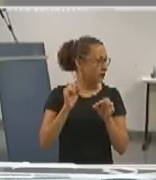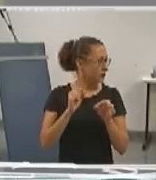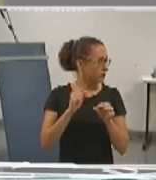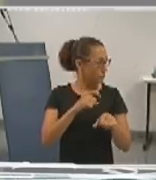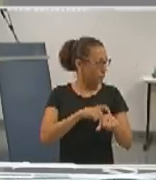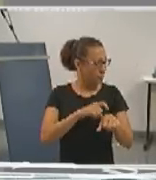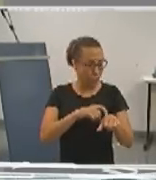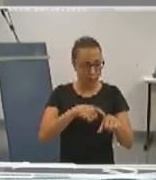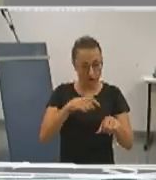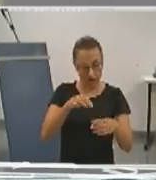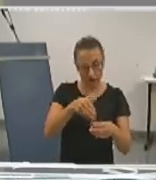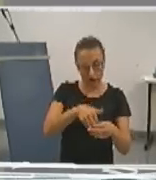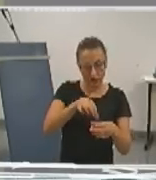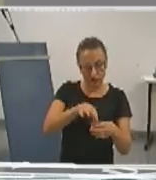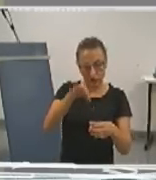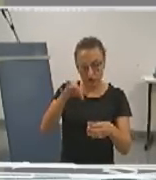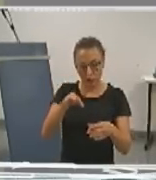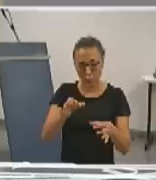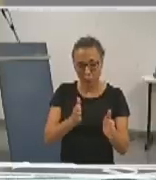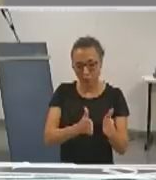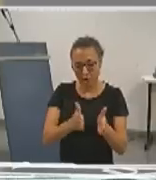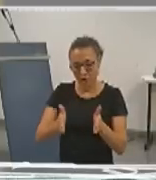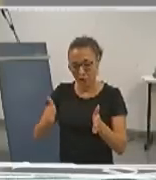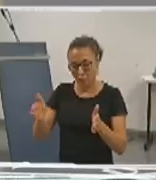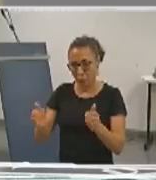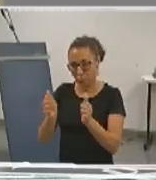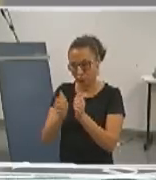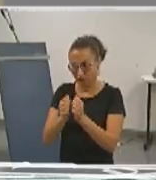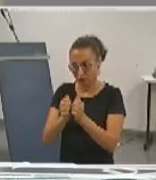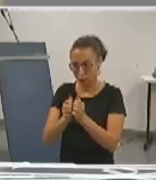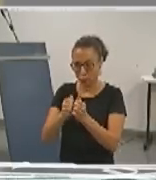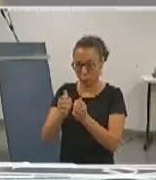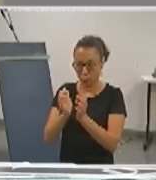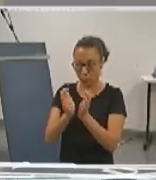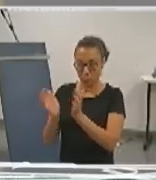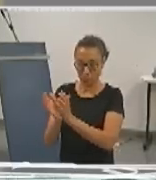o sorteio da ordem, junto com a professora Liana. Por favor, Cleiton.